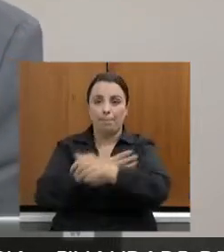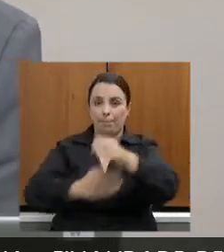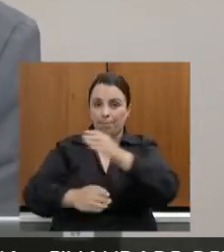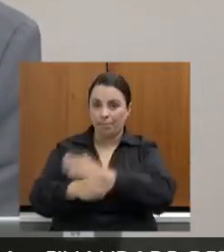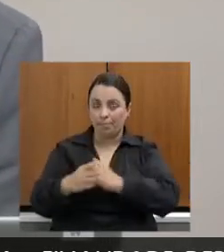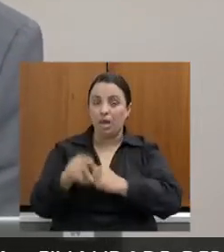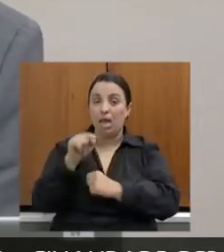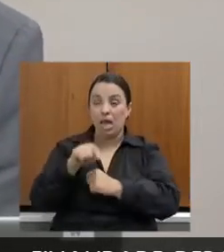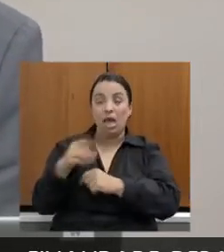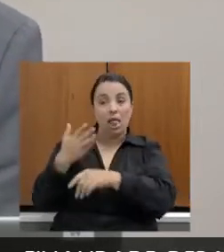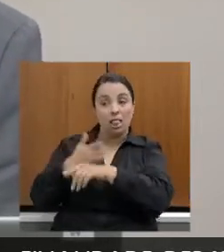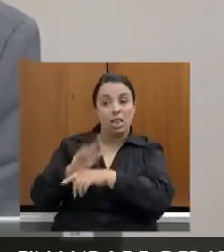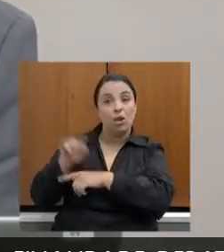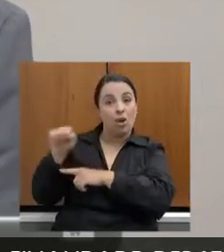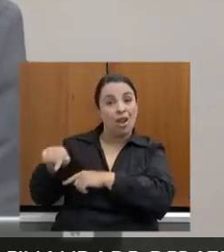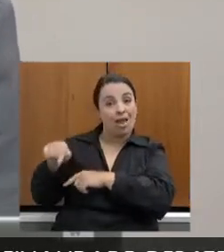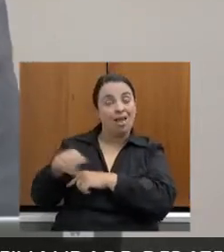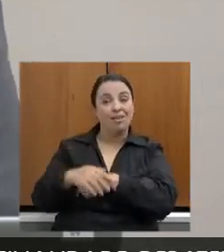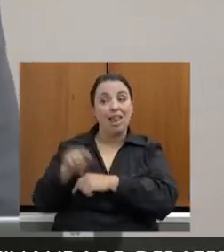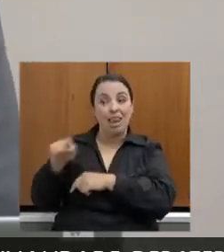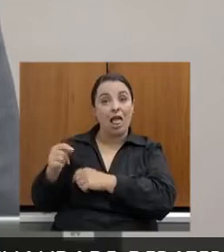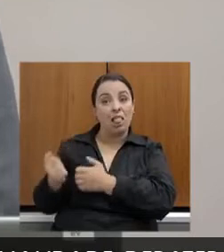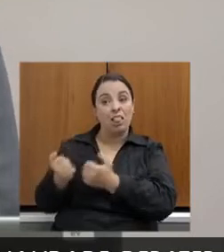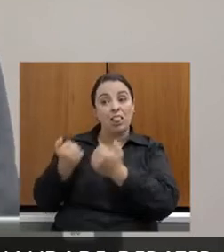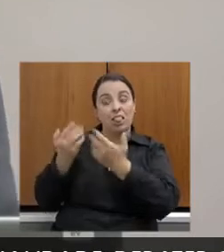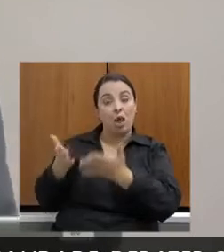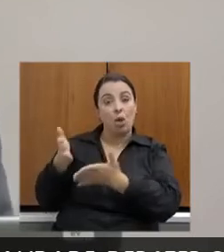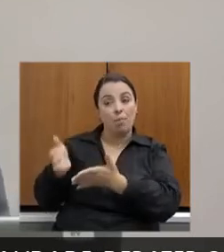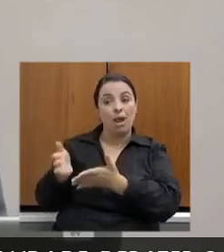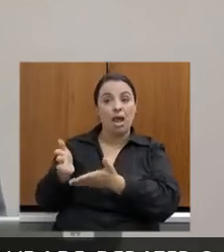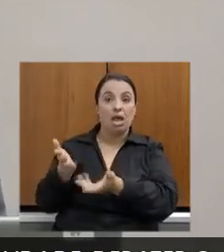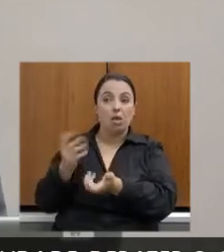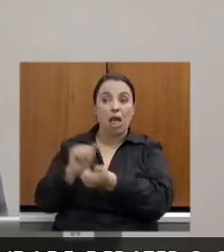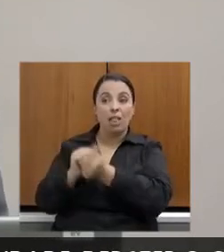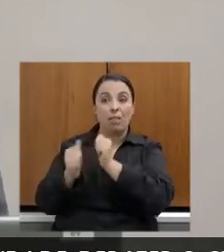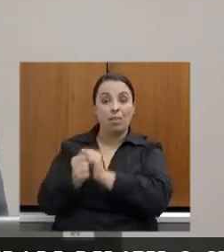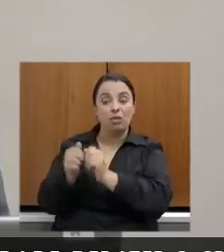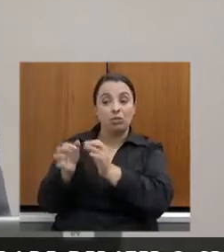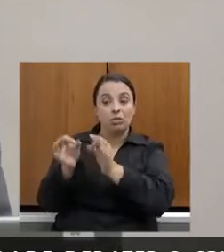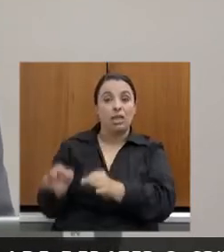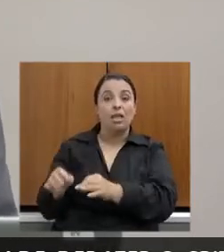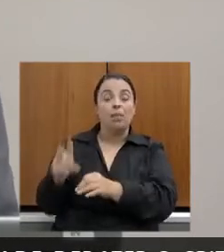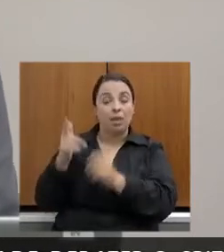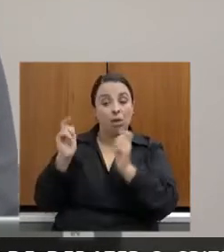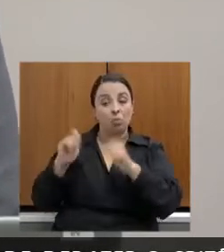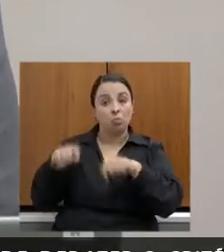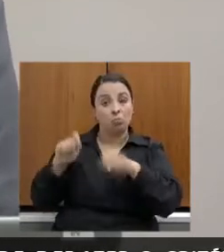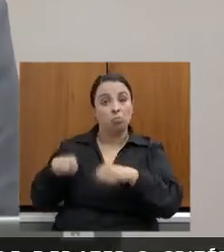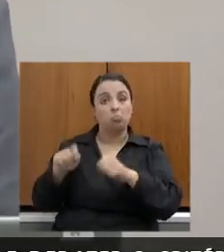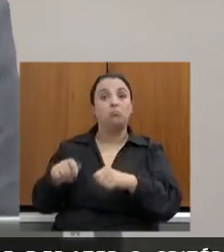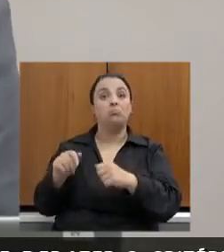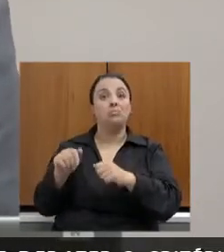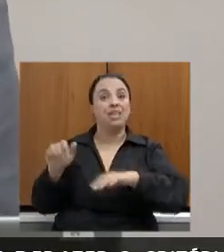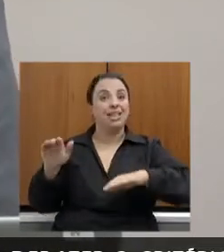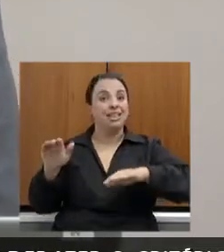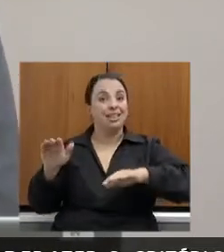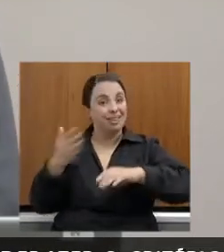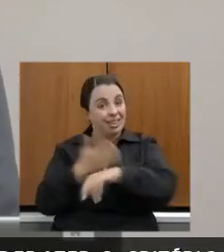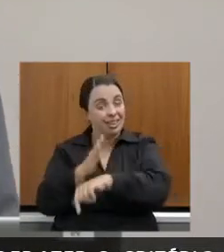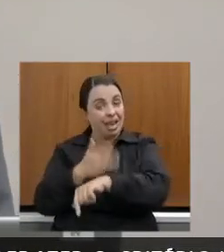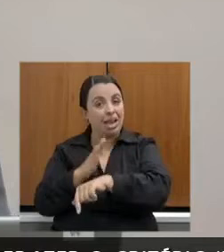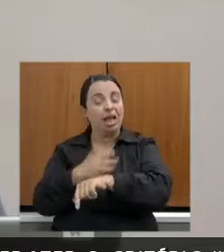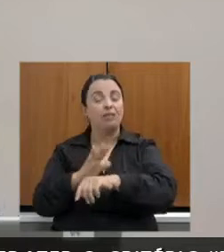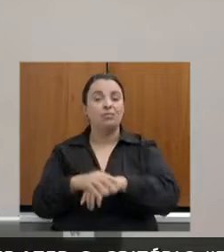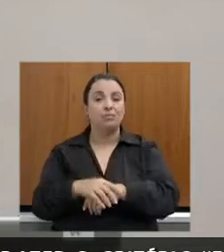ofereceu o William uma condição para que ele pudesse treinar. Então, são ações de suma importância, de suma importância